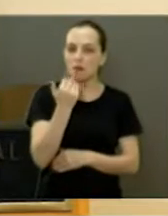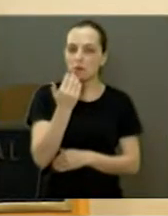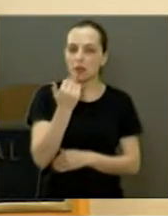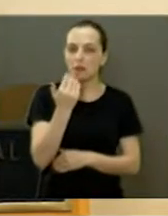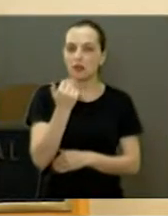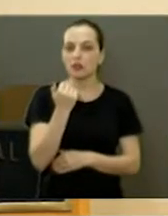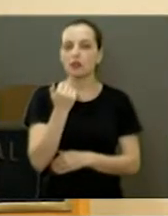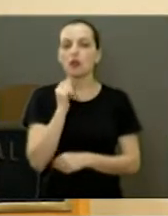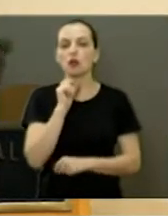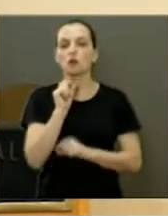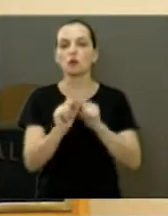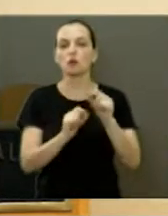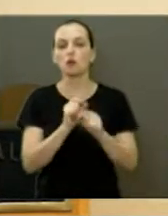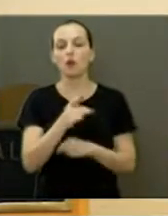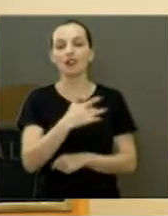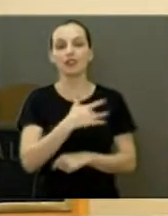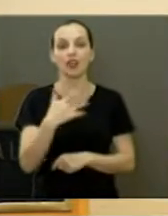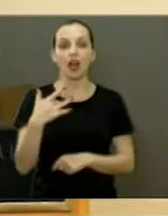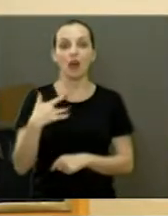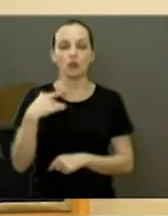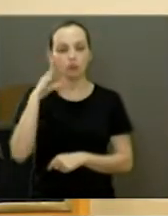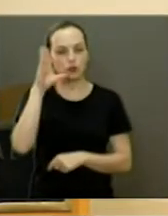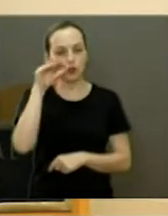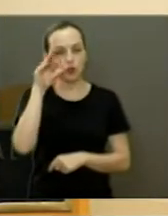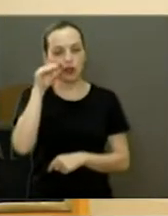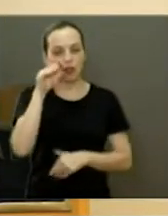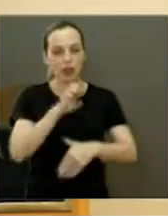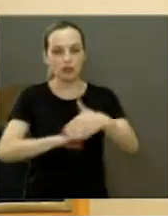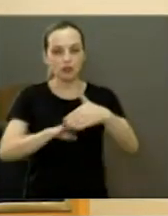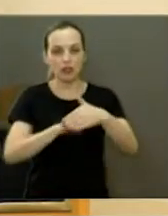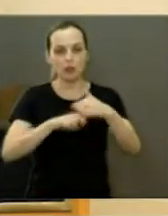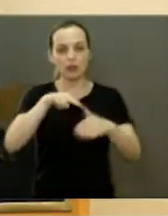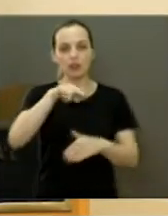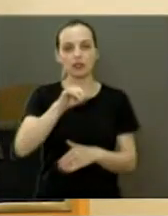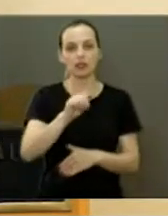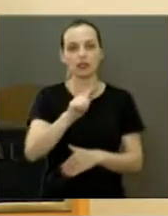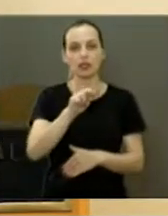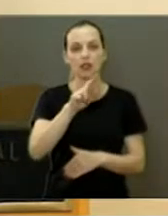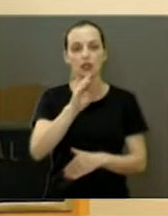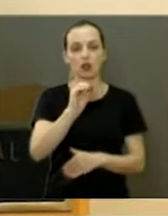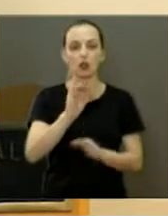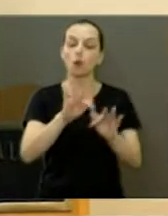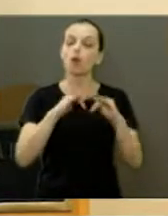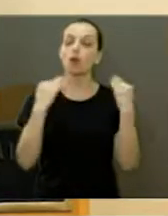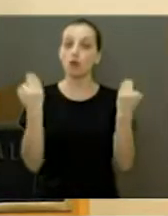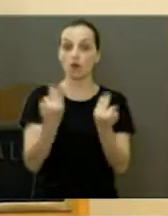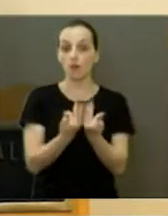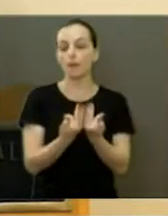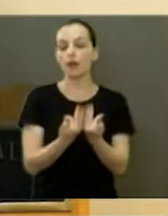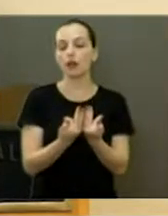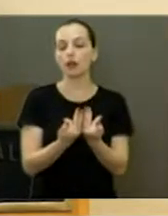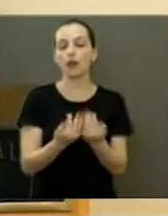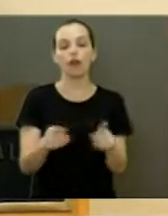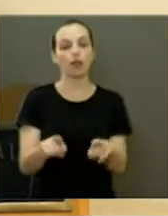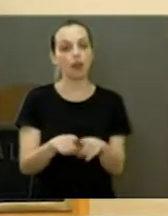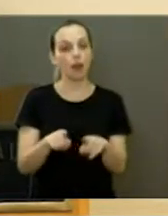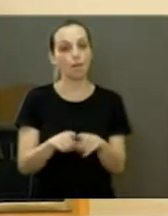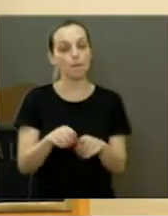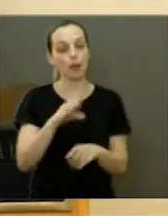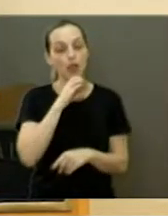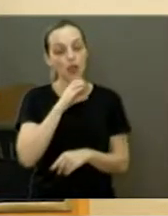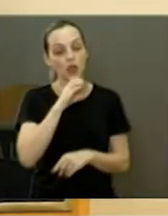a saúde de cada funcionário e a família. E também, era muito crítico aos